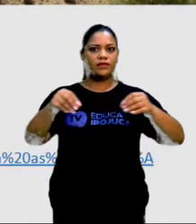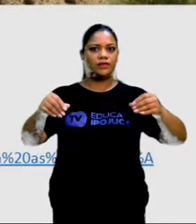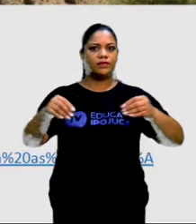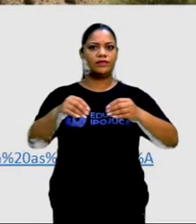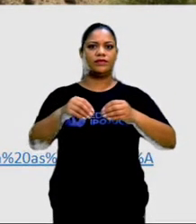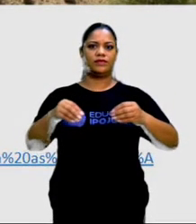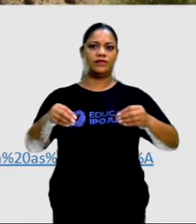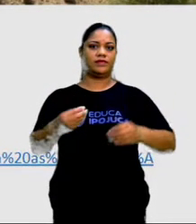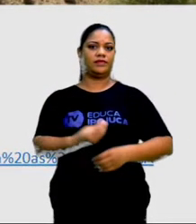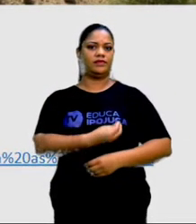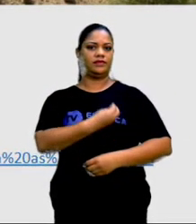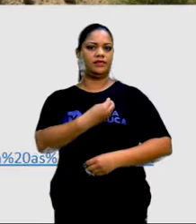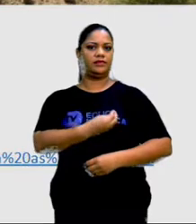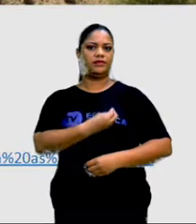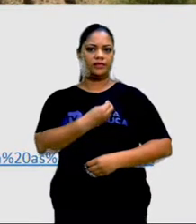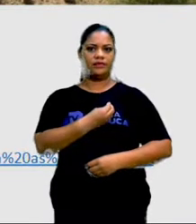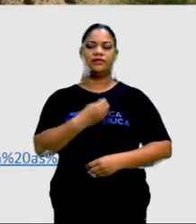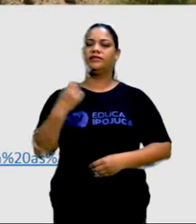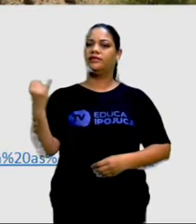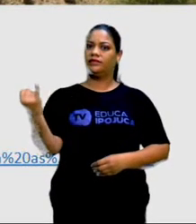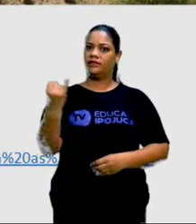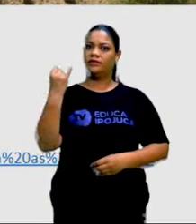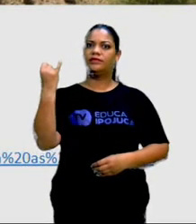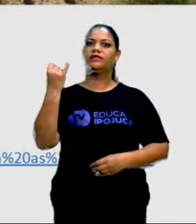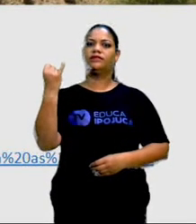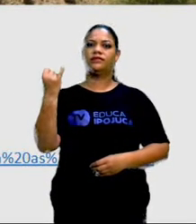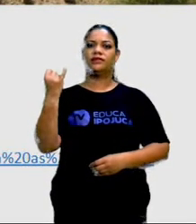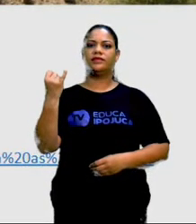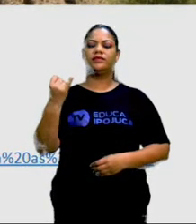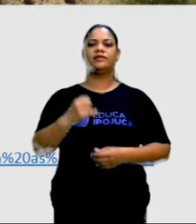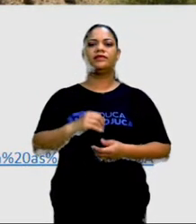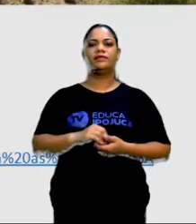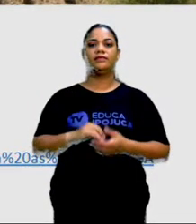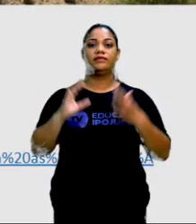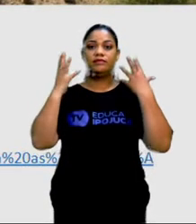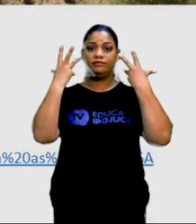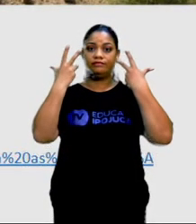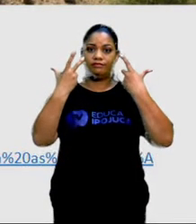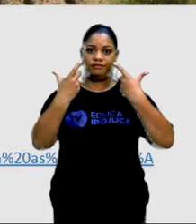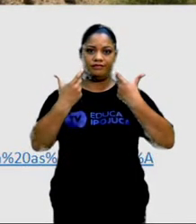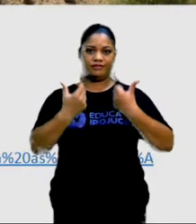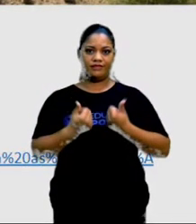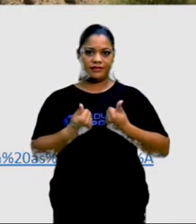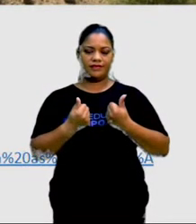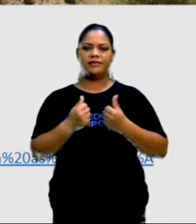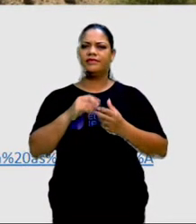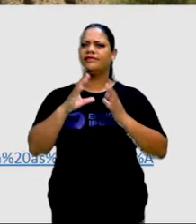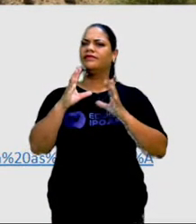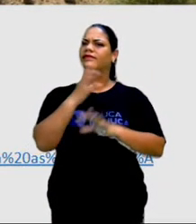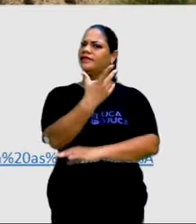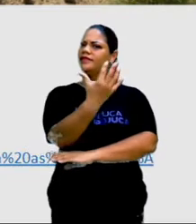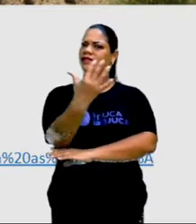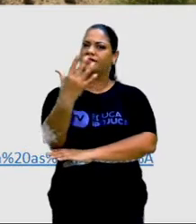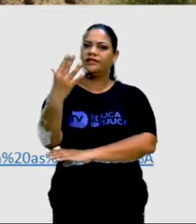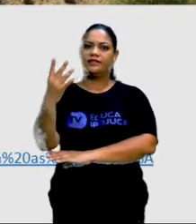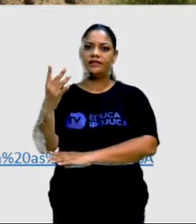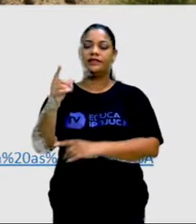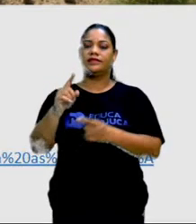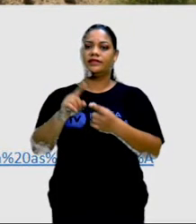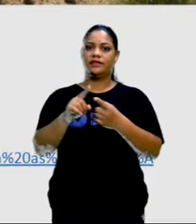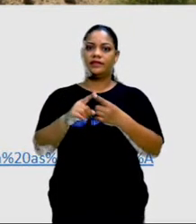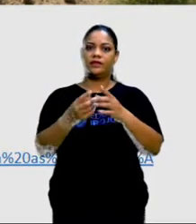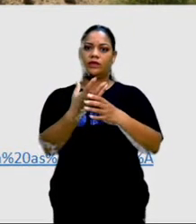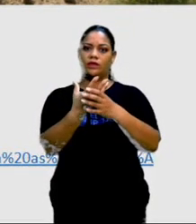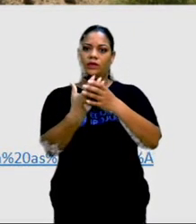na vitalidade e dos ecossistemas, reduzindo também sua capacidade de atuar como filtro de